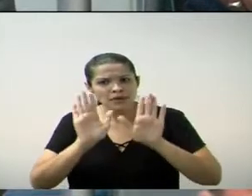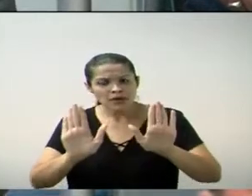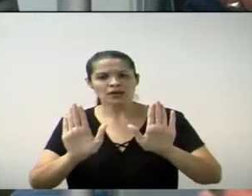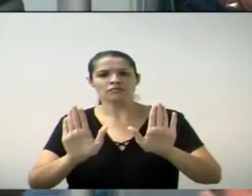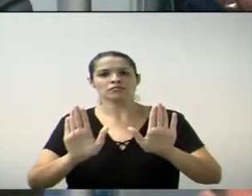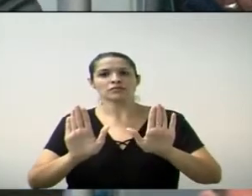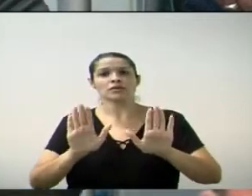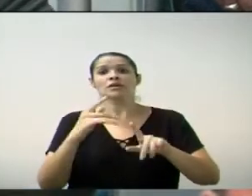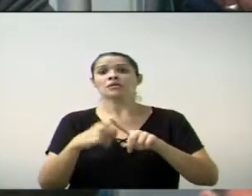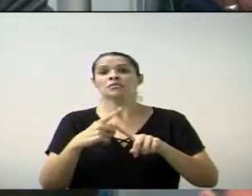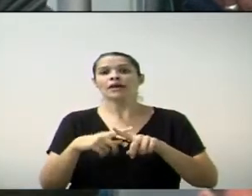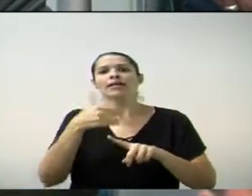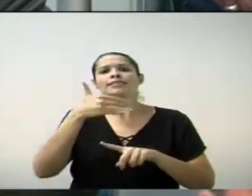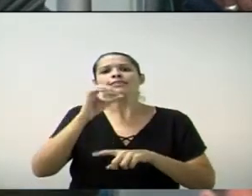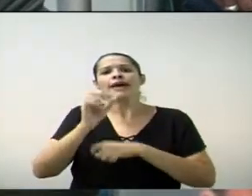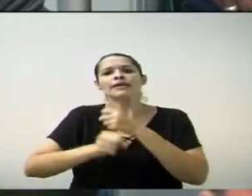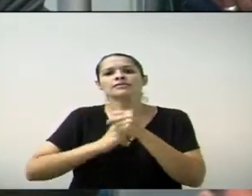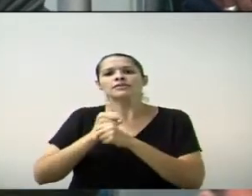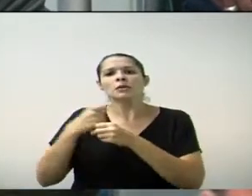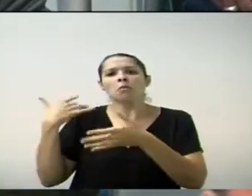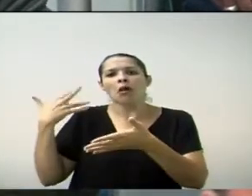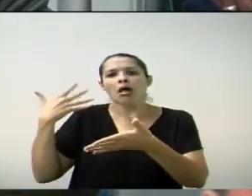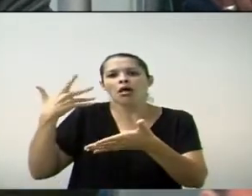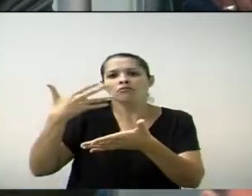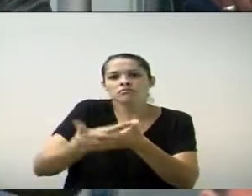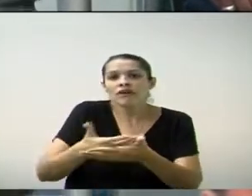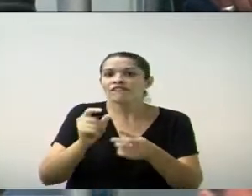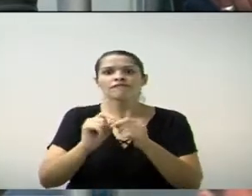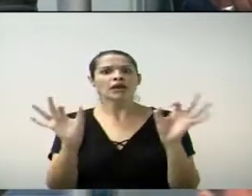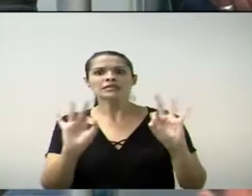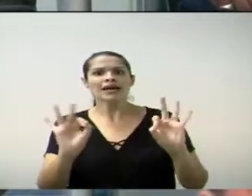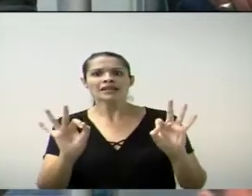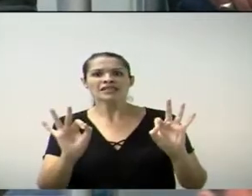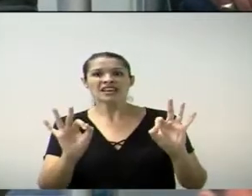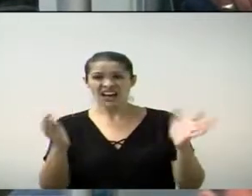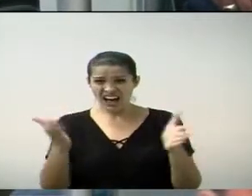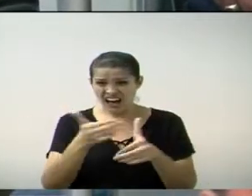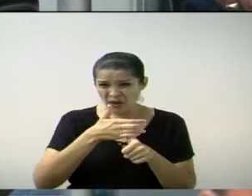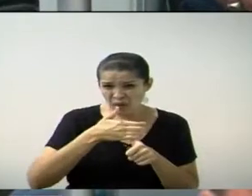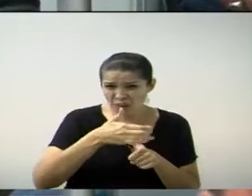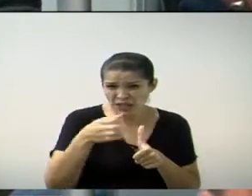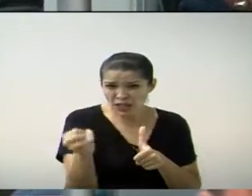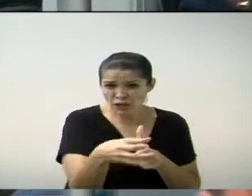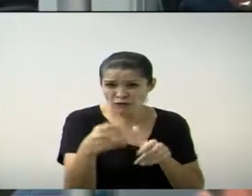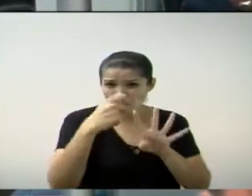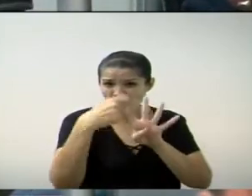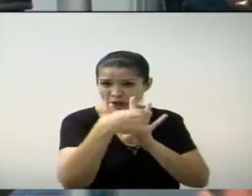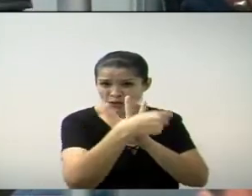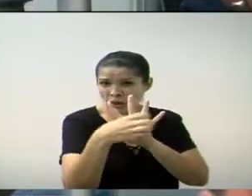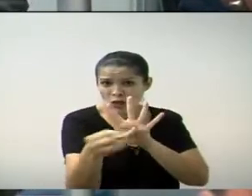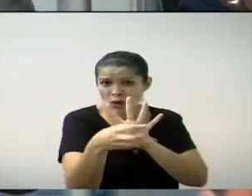Se não fizeram dentro de dez anos não consertar a cidade, o nosso prefeito não vai consertar em quatro meses.